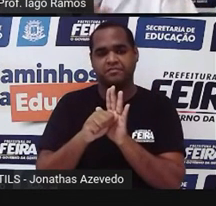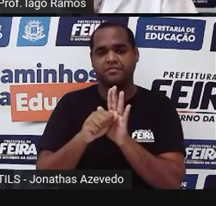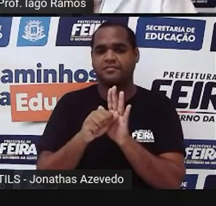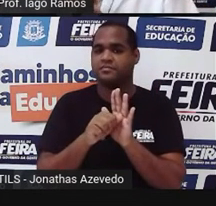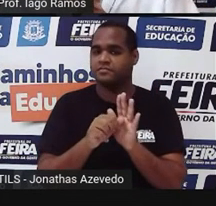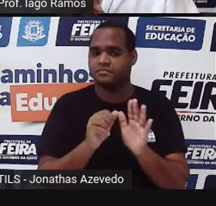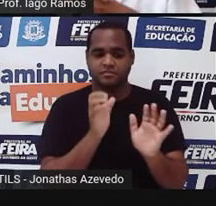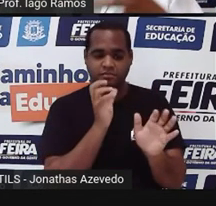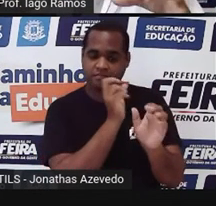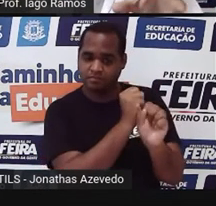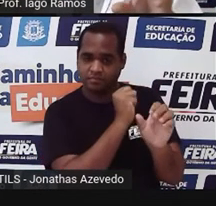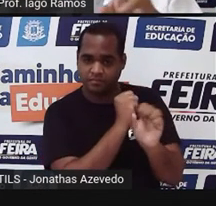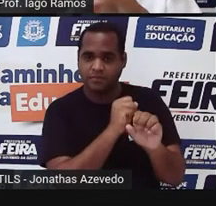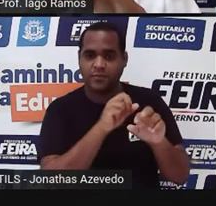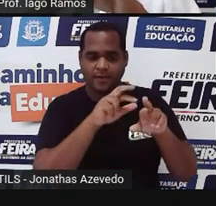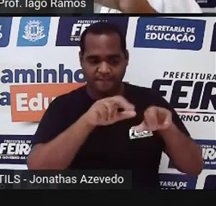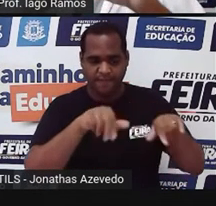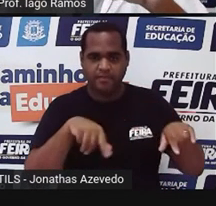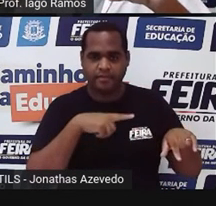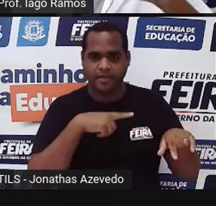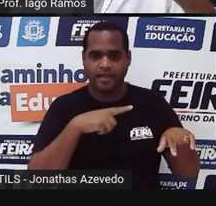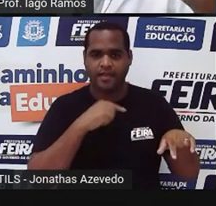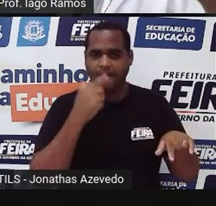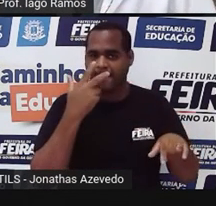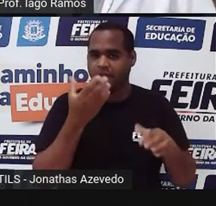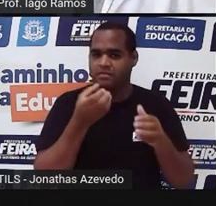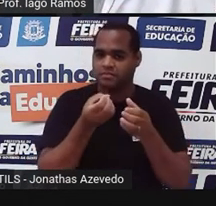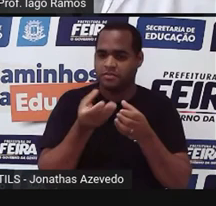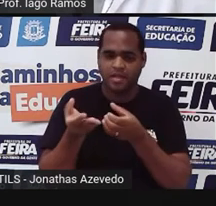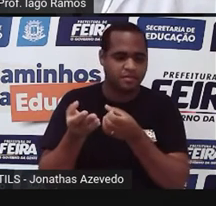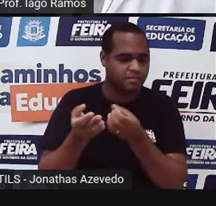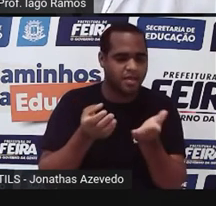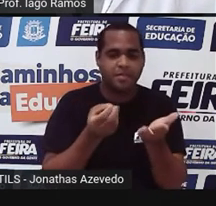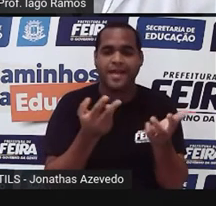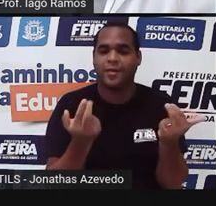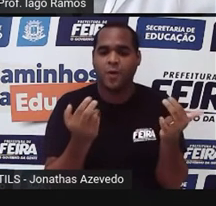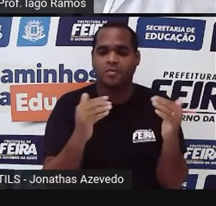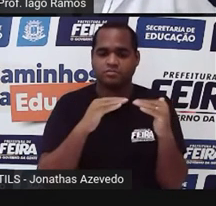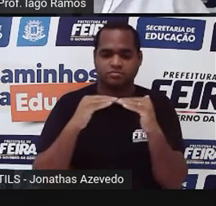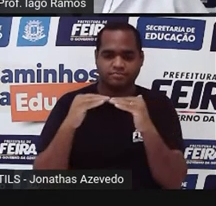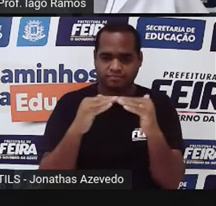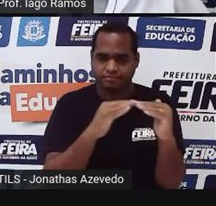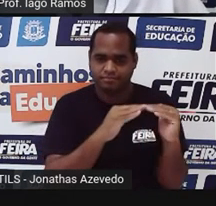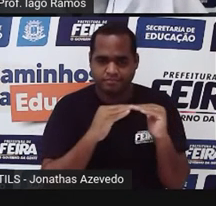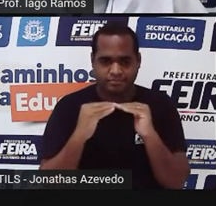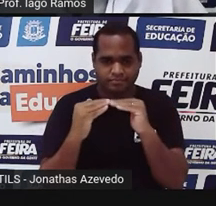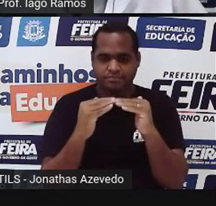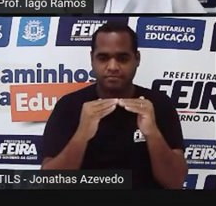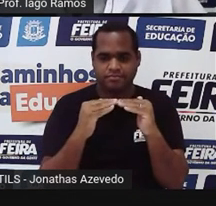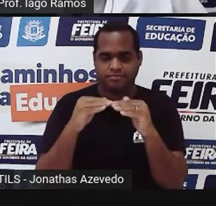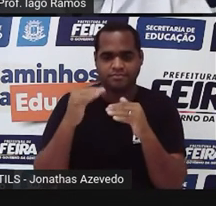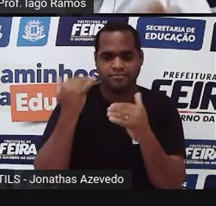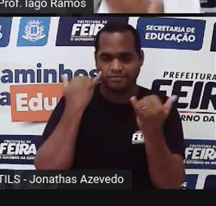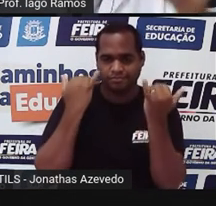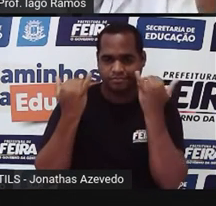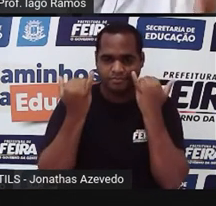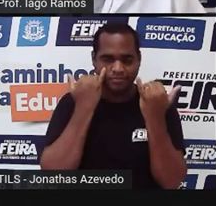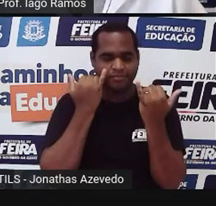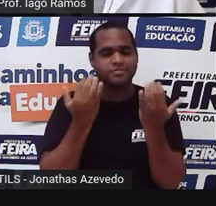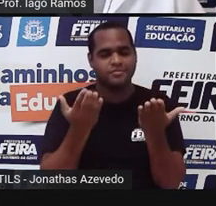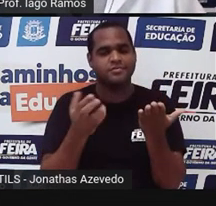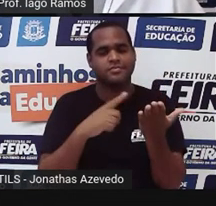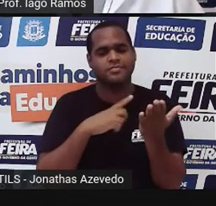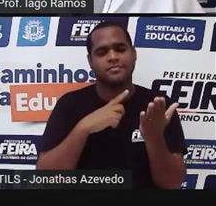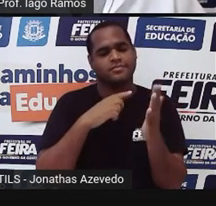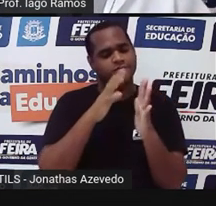total e esse total é distribuído igualmente entre a quantidade de informações que você tem. No caso